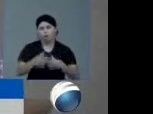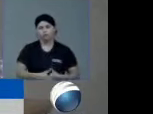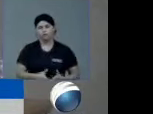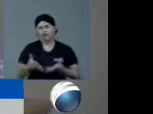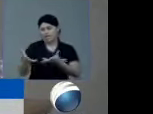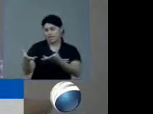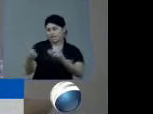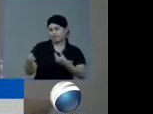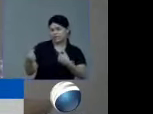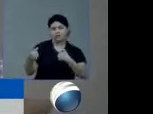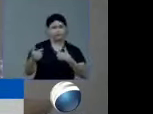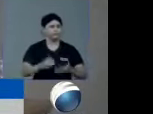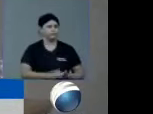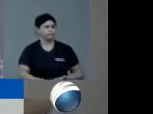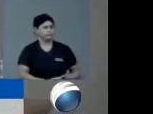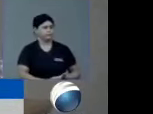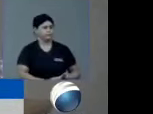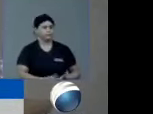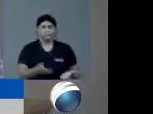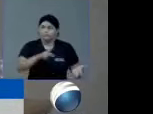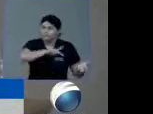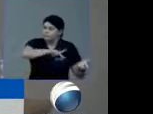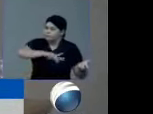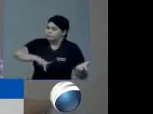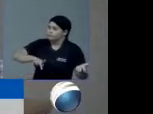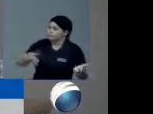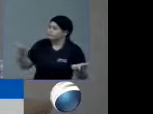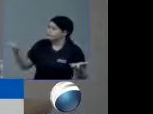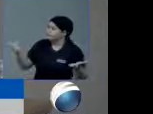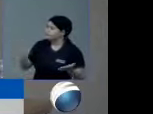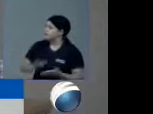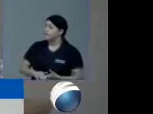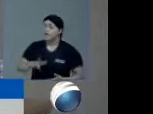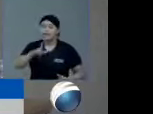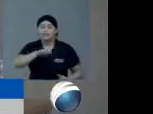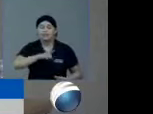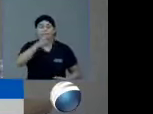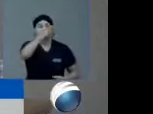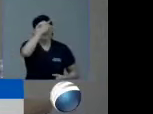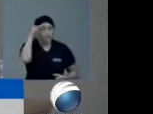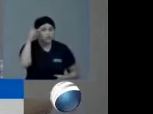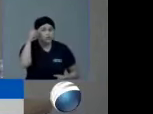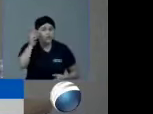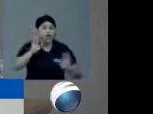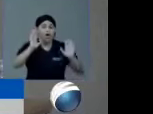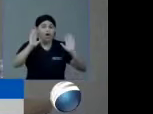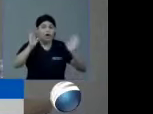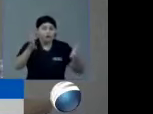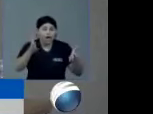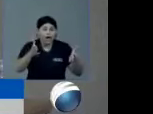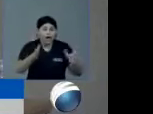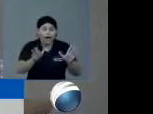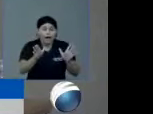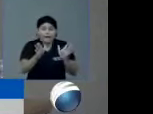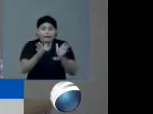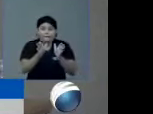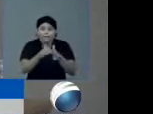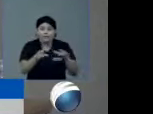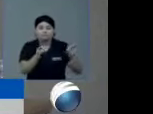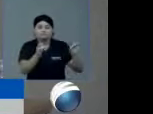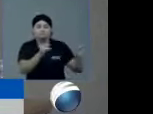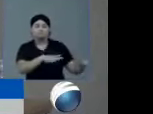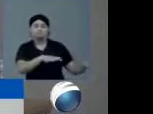senhor presidente, tem gente aí que já pediu exoneração do cargo,